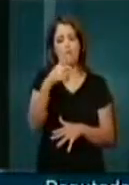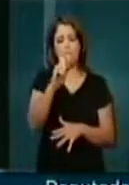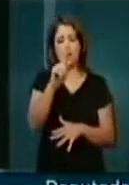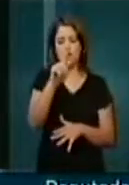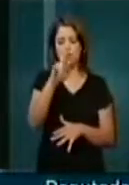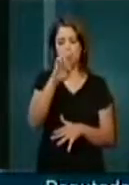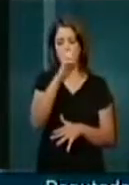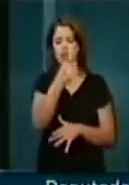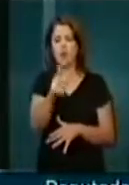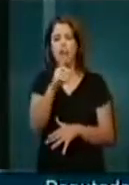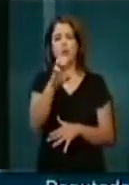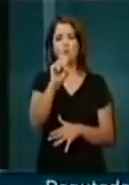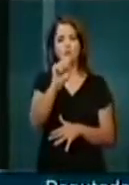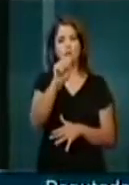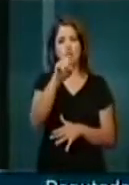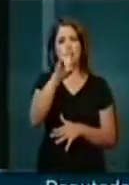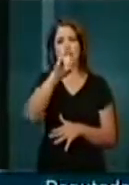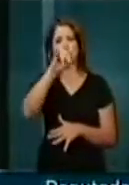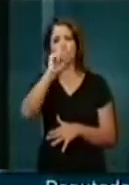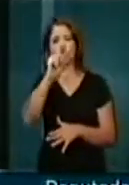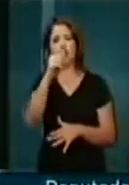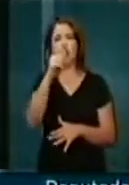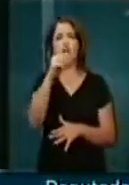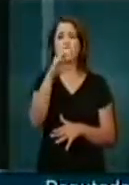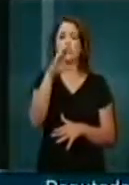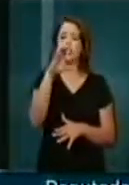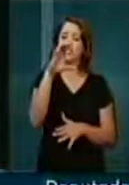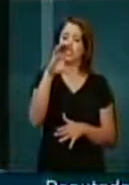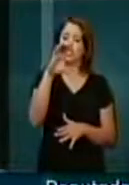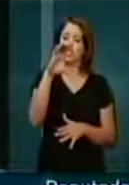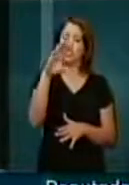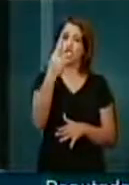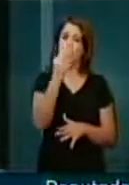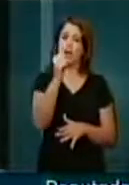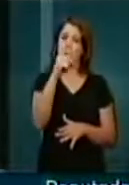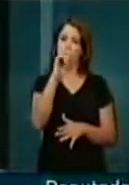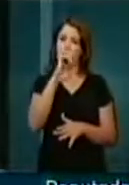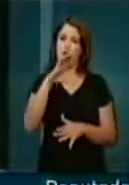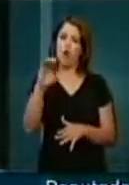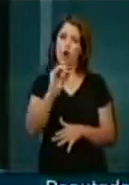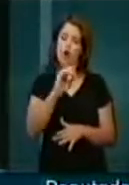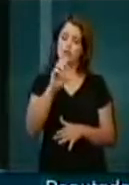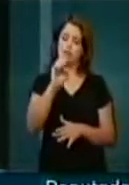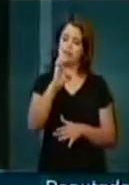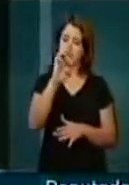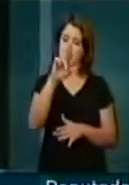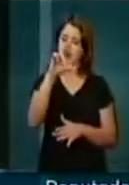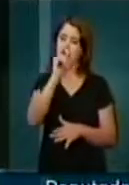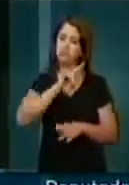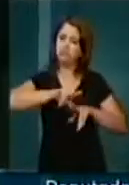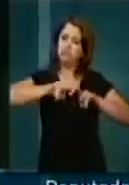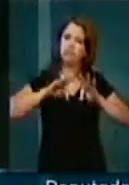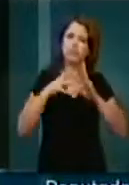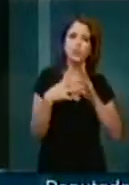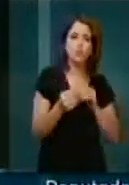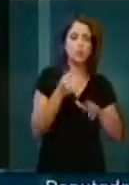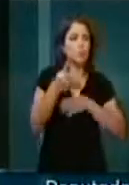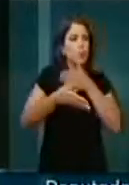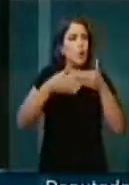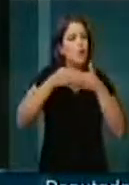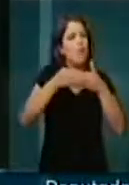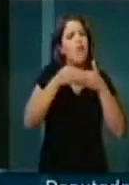Sadia, o frigorífico Chapecó, Seara e assim por diante. E o transporte da